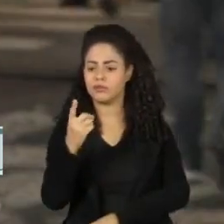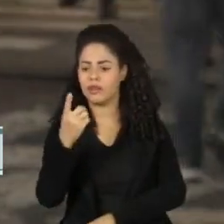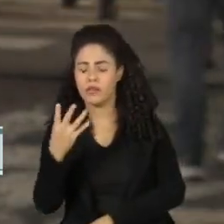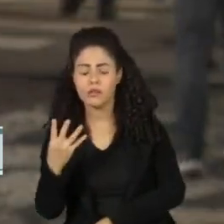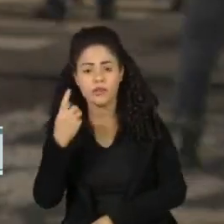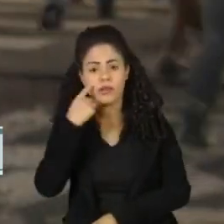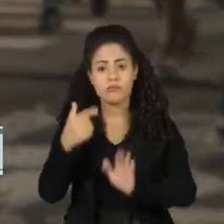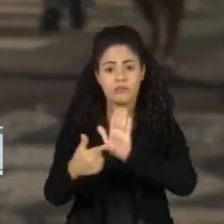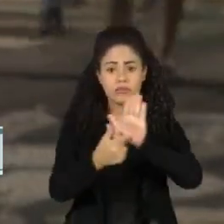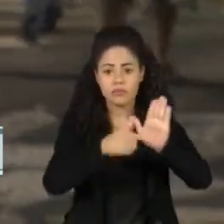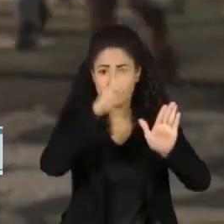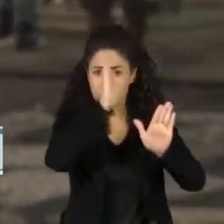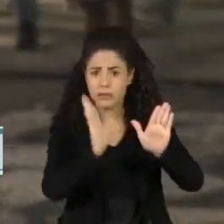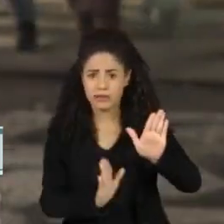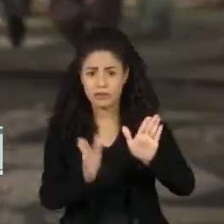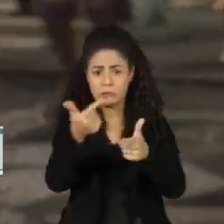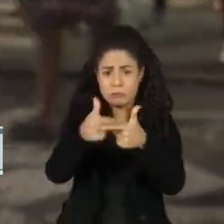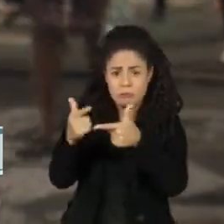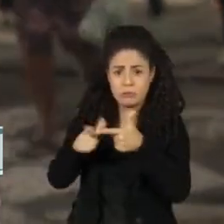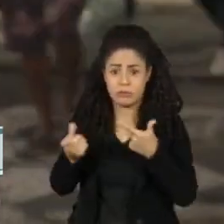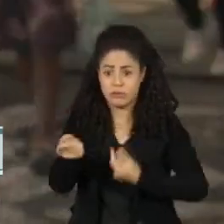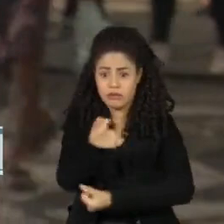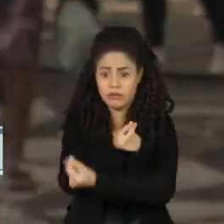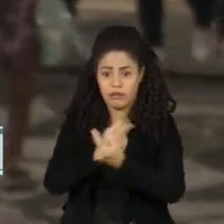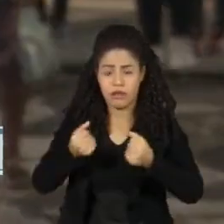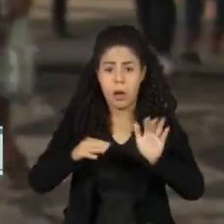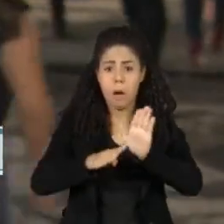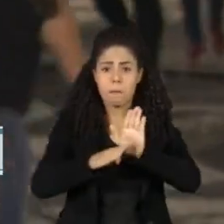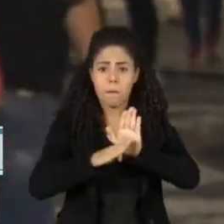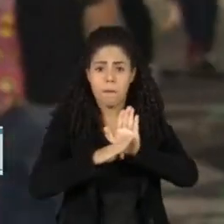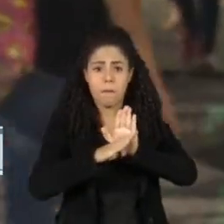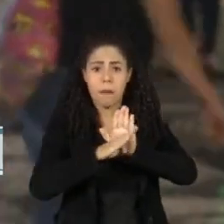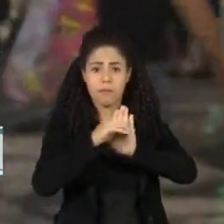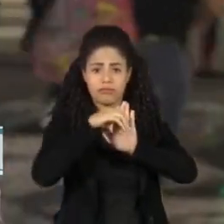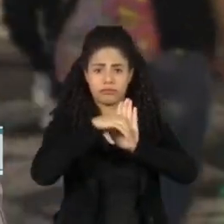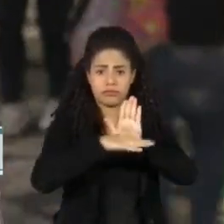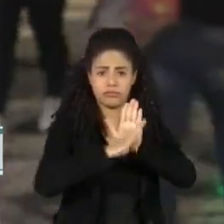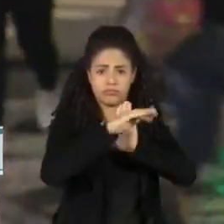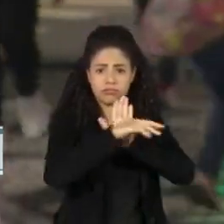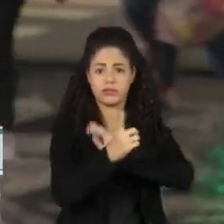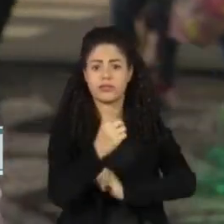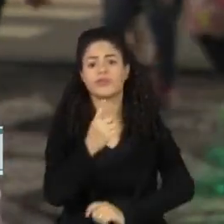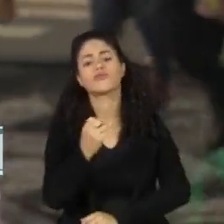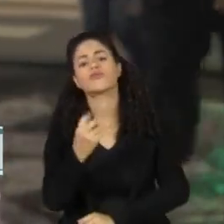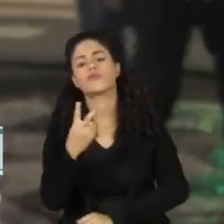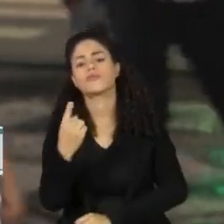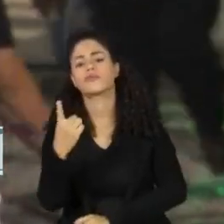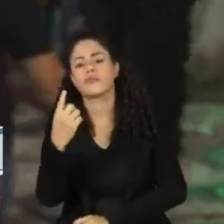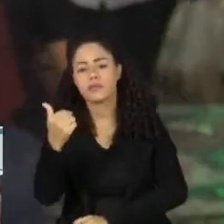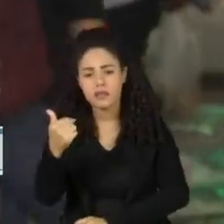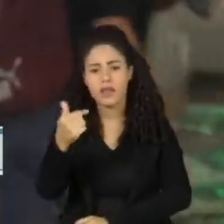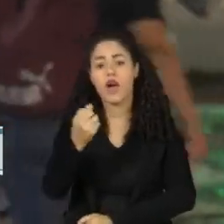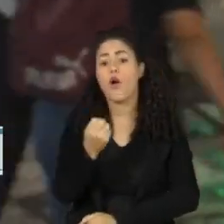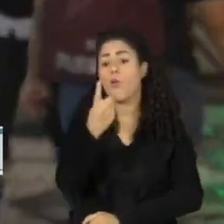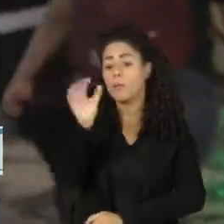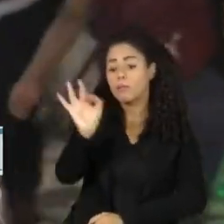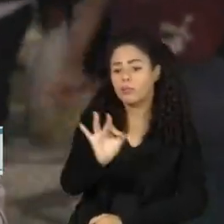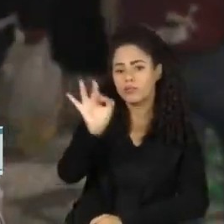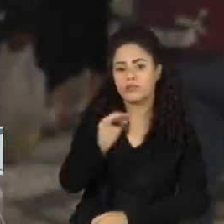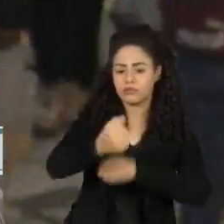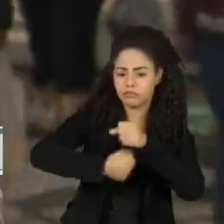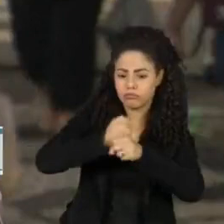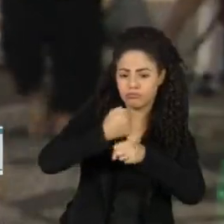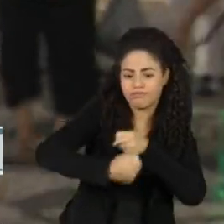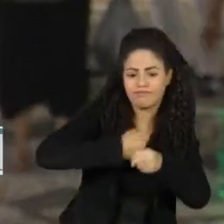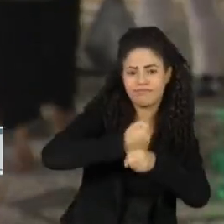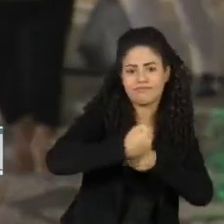quando o Brasil entrou em crise. O crescimento pífio de 2017 a 2019, na casa de 1% ao ano,